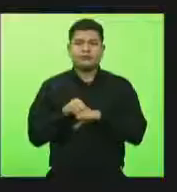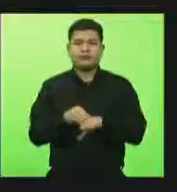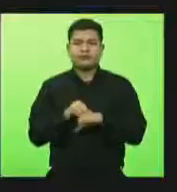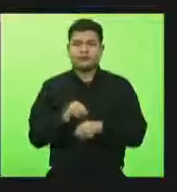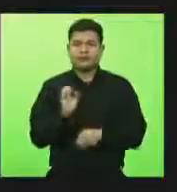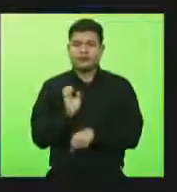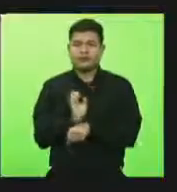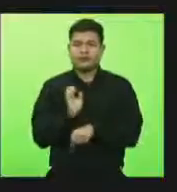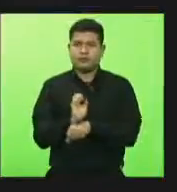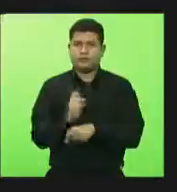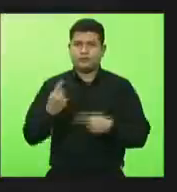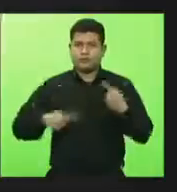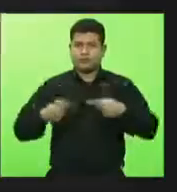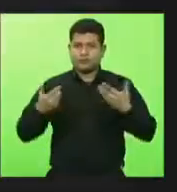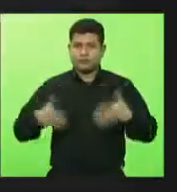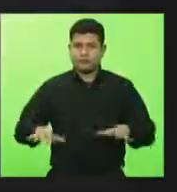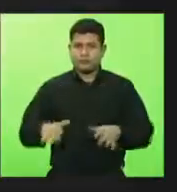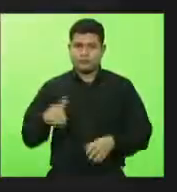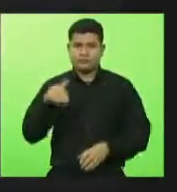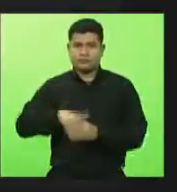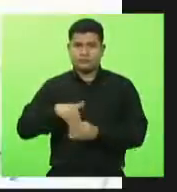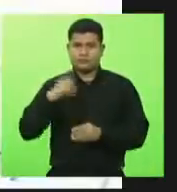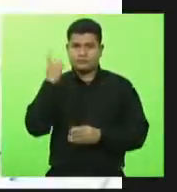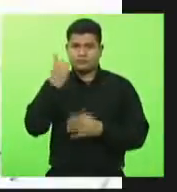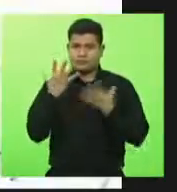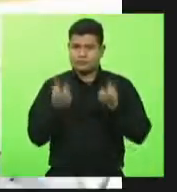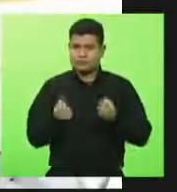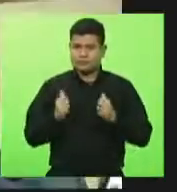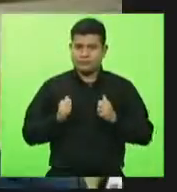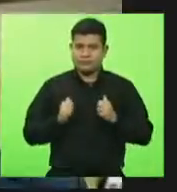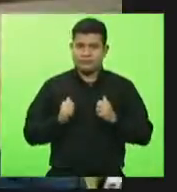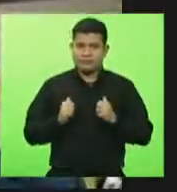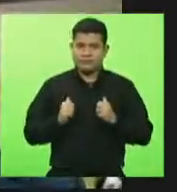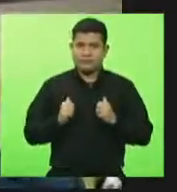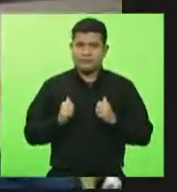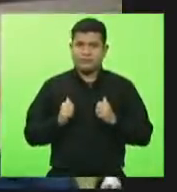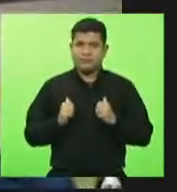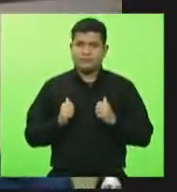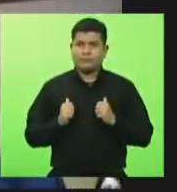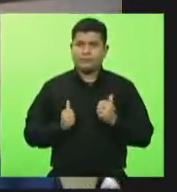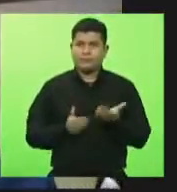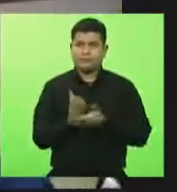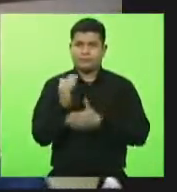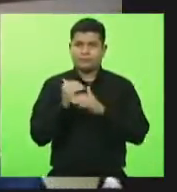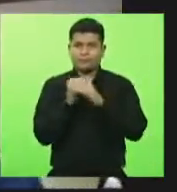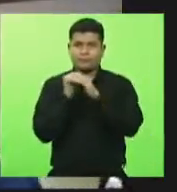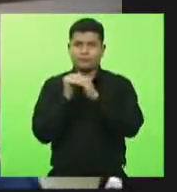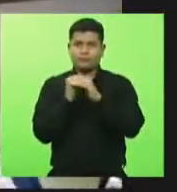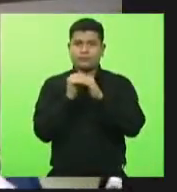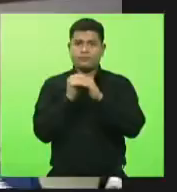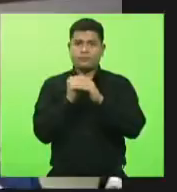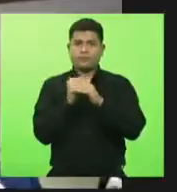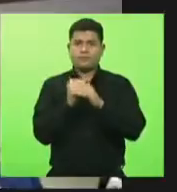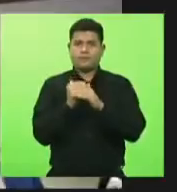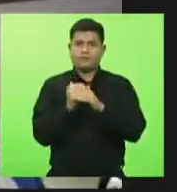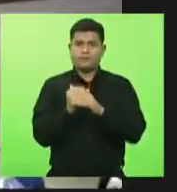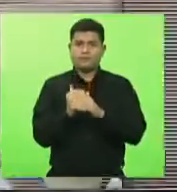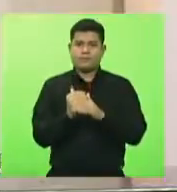não havendo quem queira discutir, em votação, deputados que aprovam permaneçam como se encontra, aprovado por unanimidade.